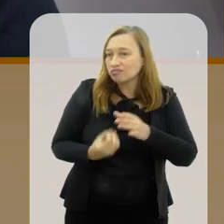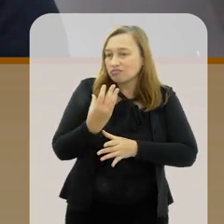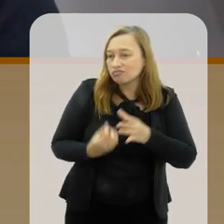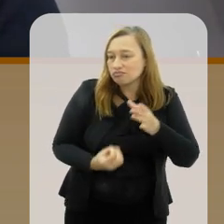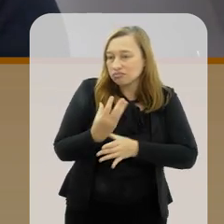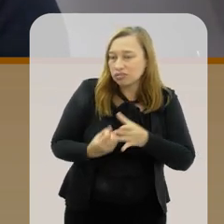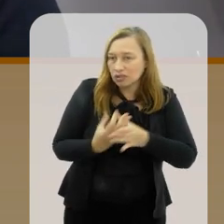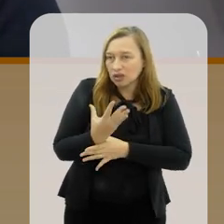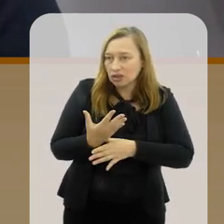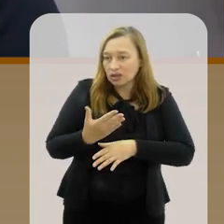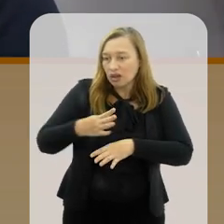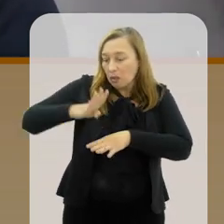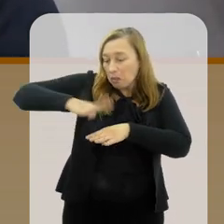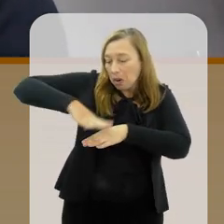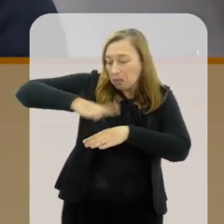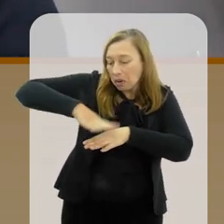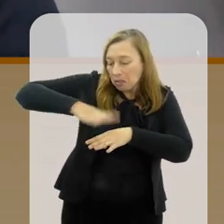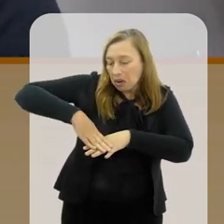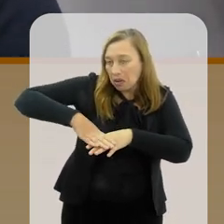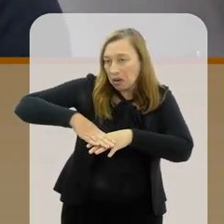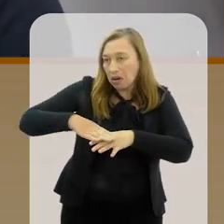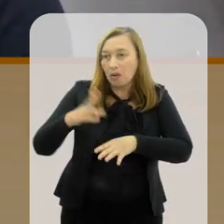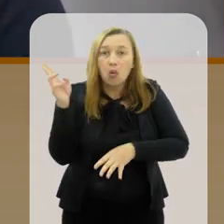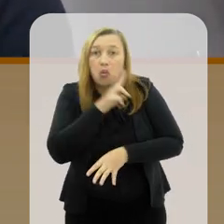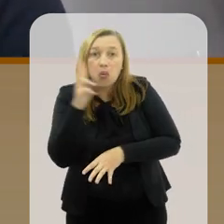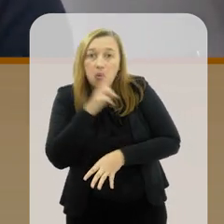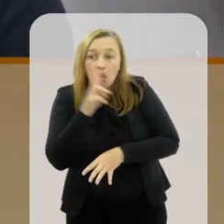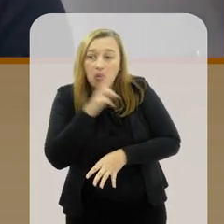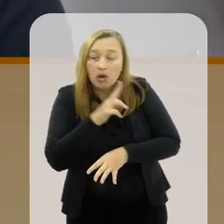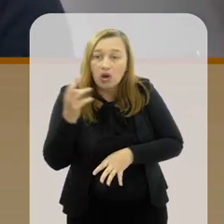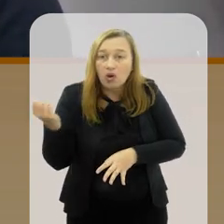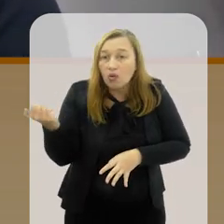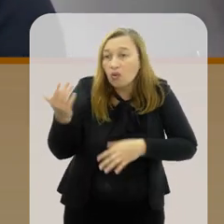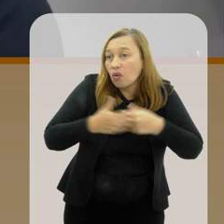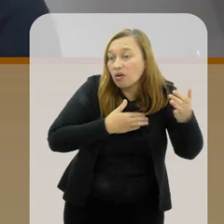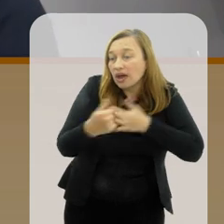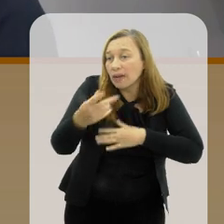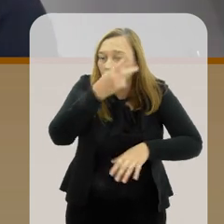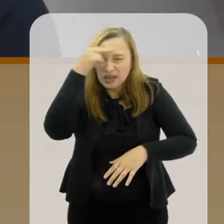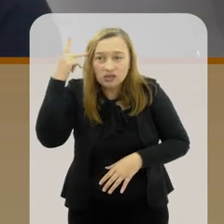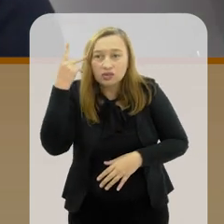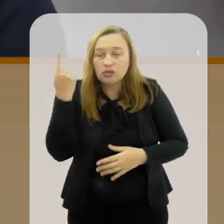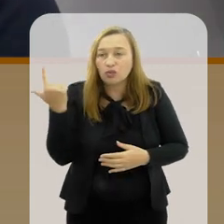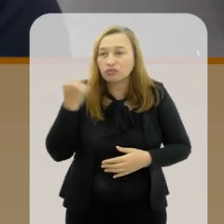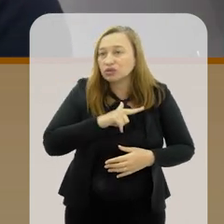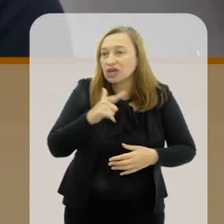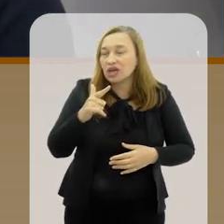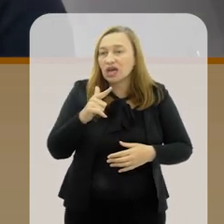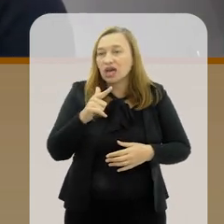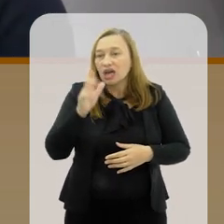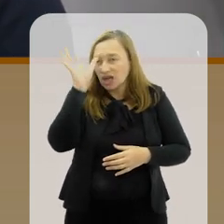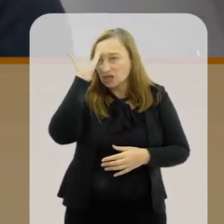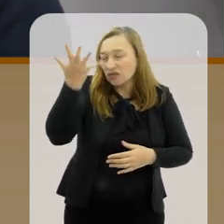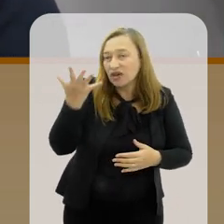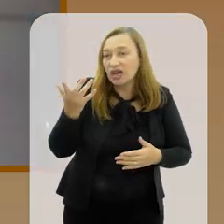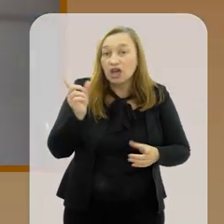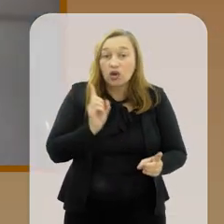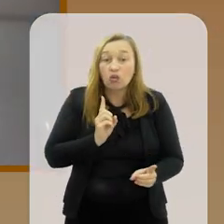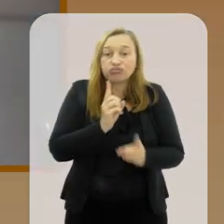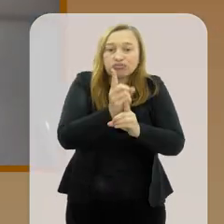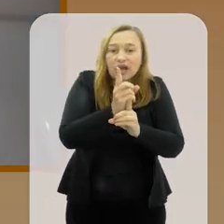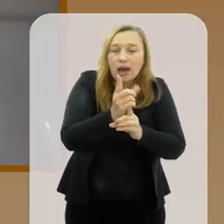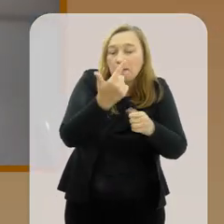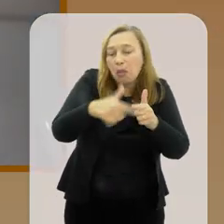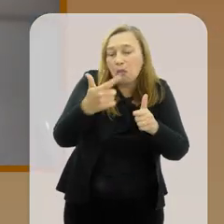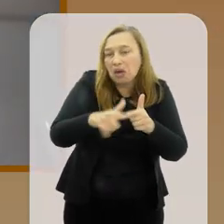os problemas matemáticos aparecem com mais velocidade do que qualquer pessoa teria condição de resolvê-los então